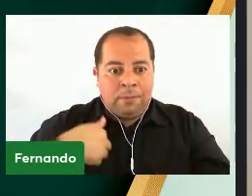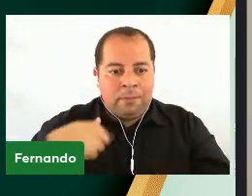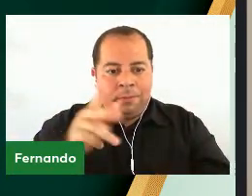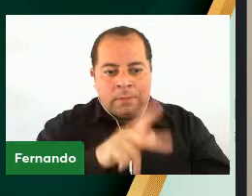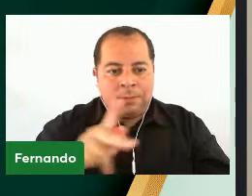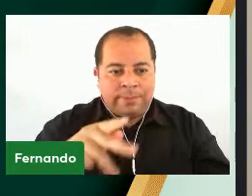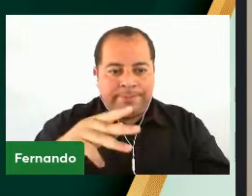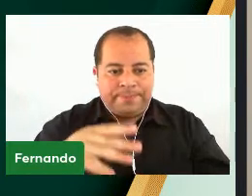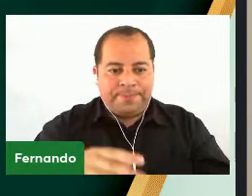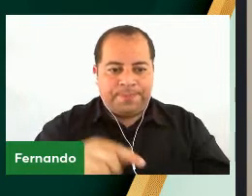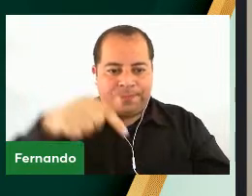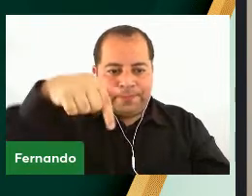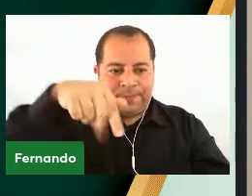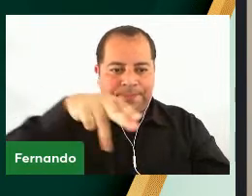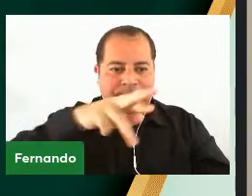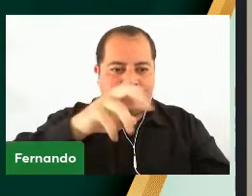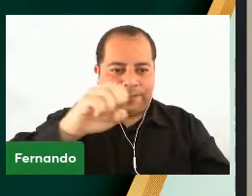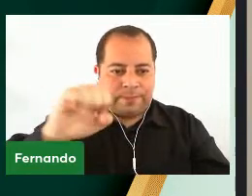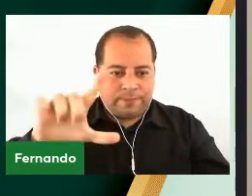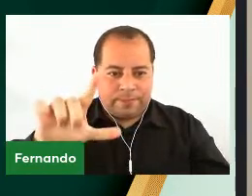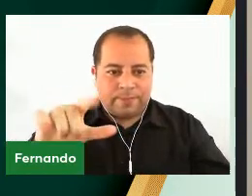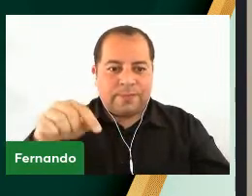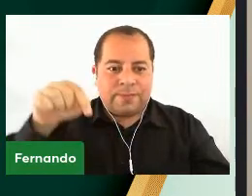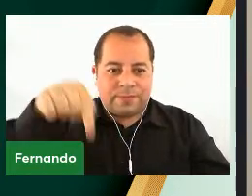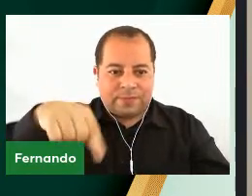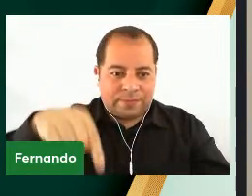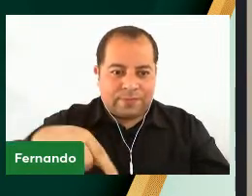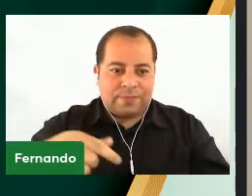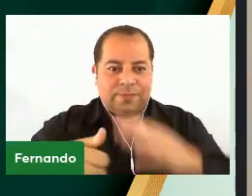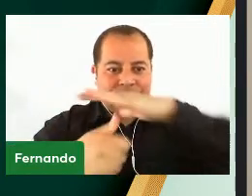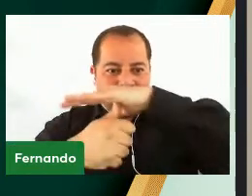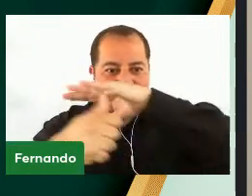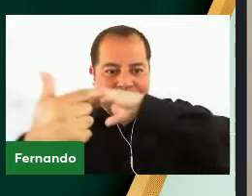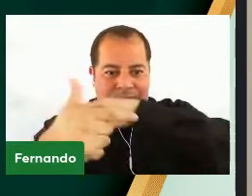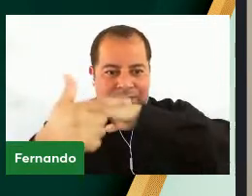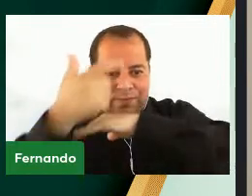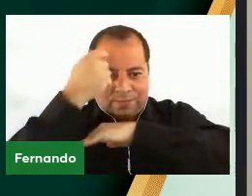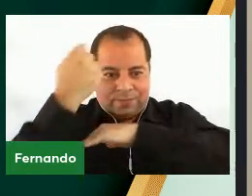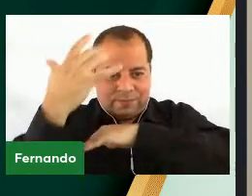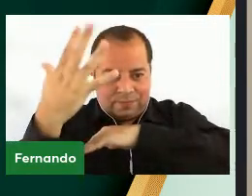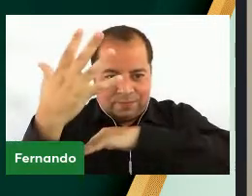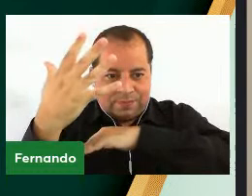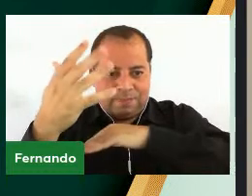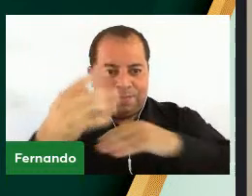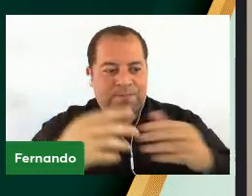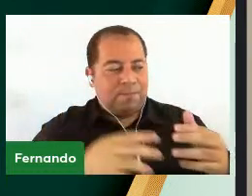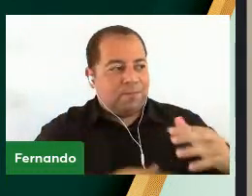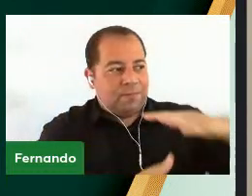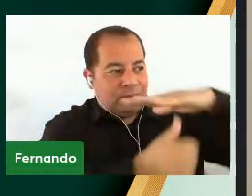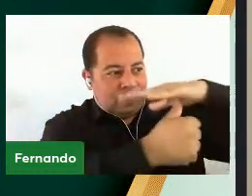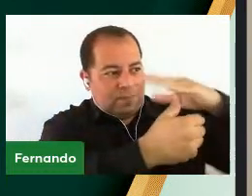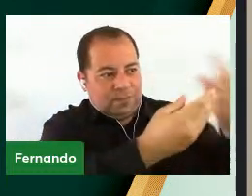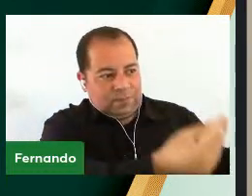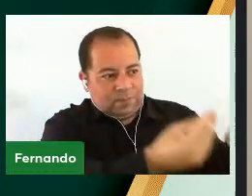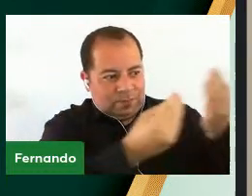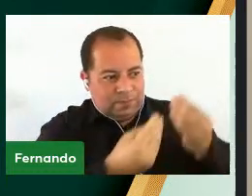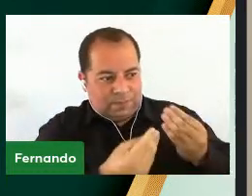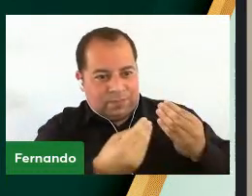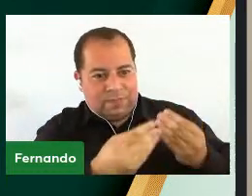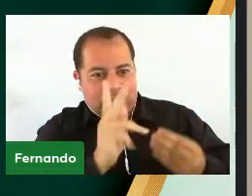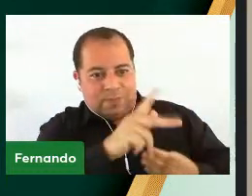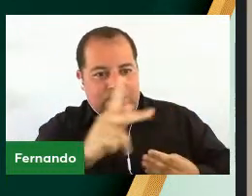Queirol, vice-reitor da Universidade Federal do Pampa, por delegação do magnífico reitor, professor